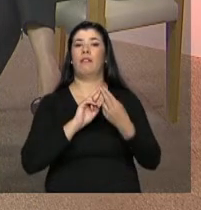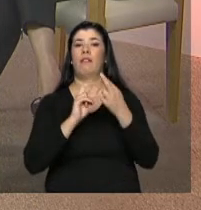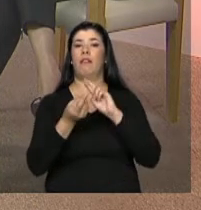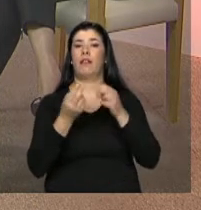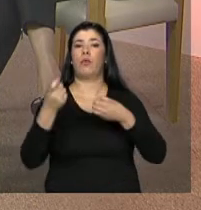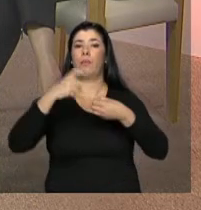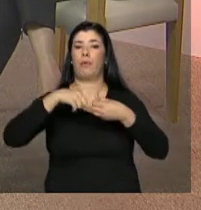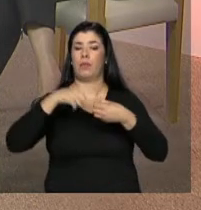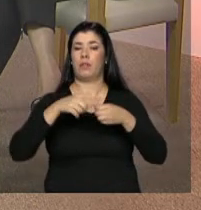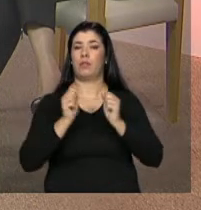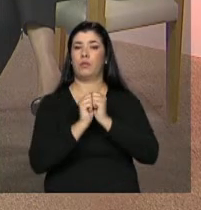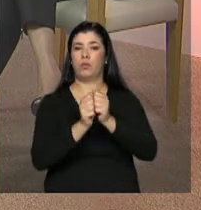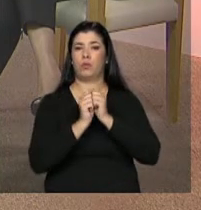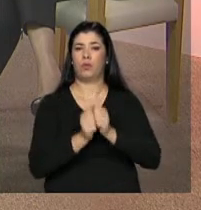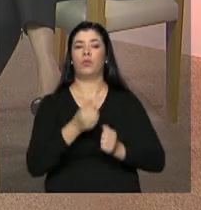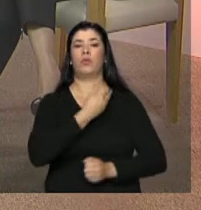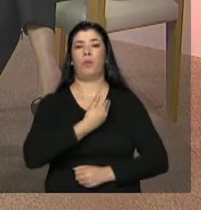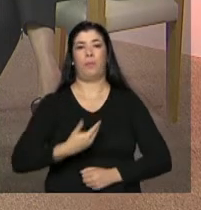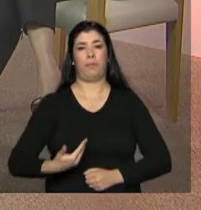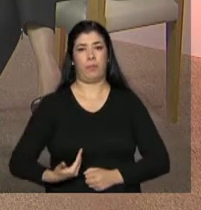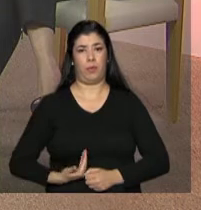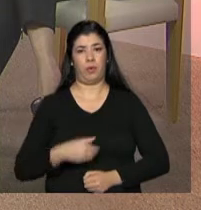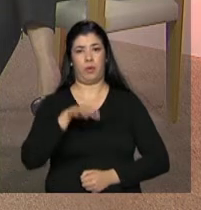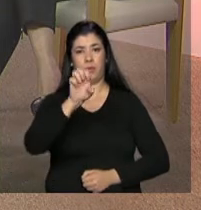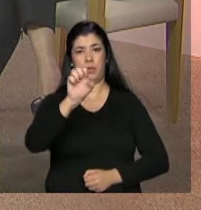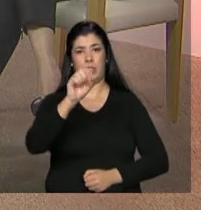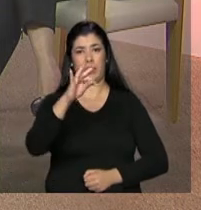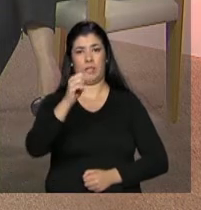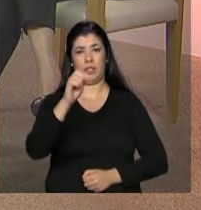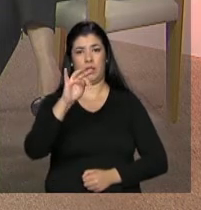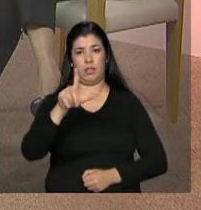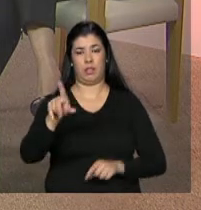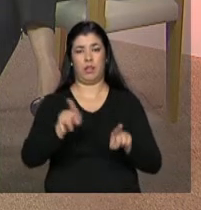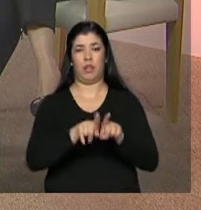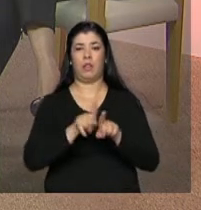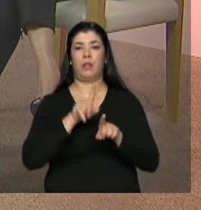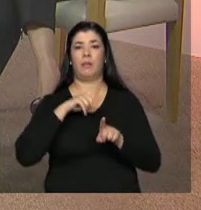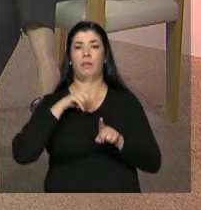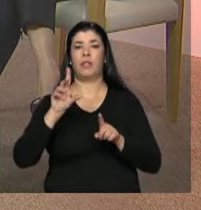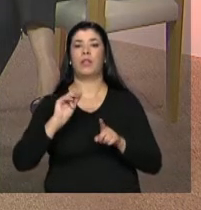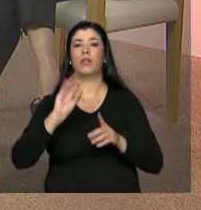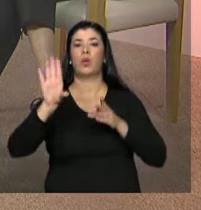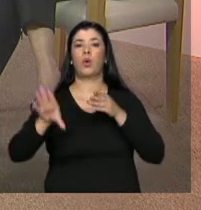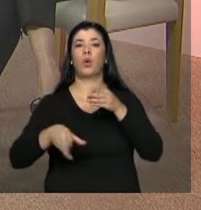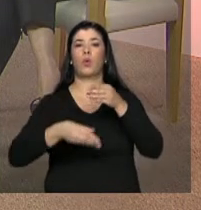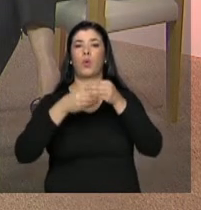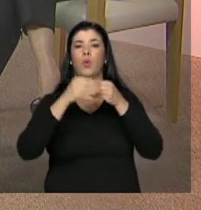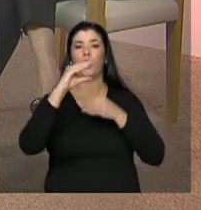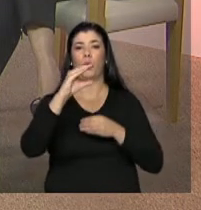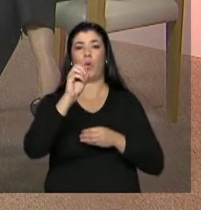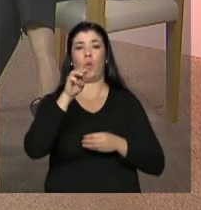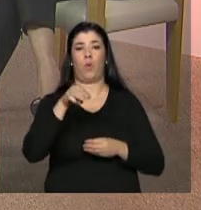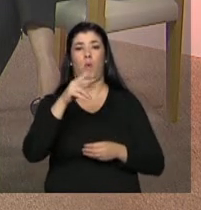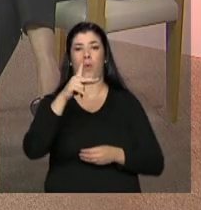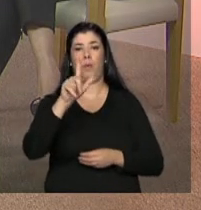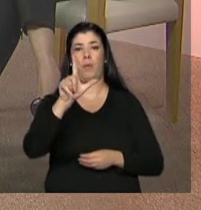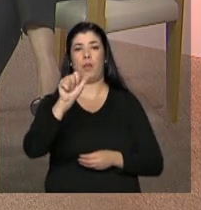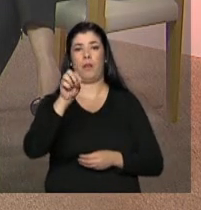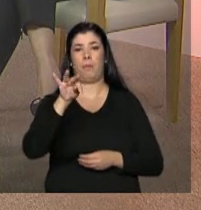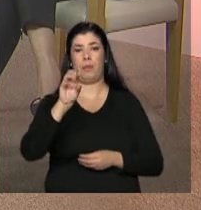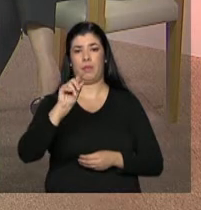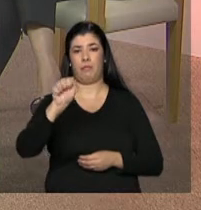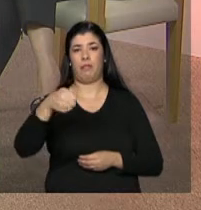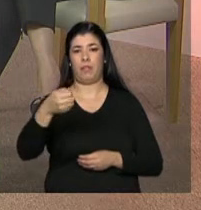é uma rede pública estatal, mas ela também é complementada. E aí o termo complementada, ele é importante porque